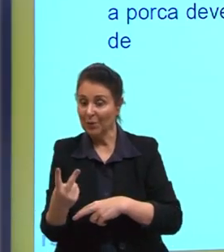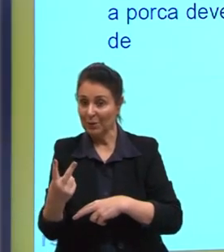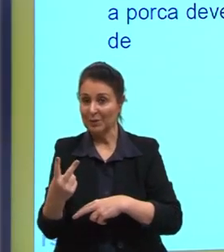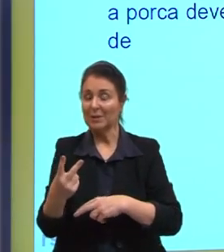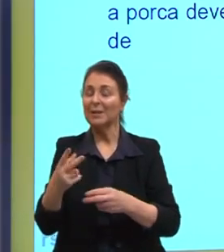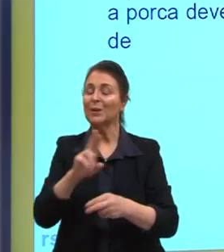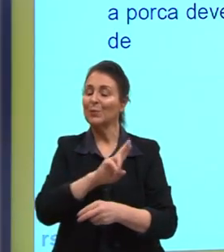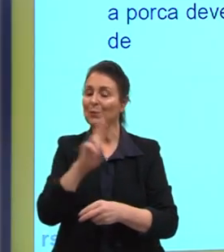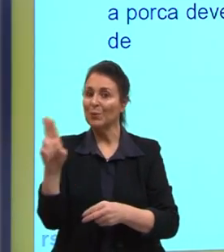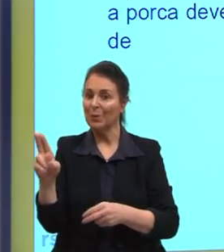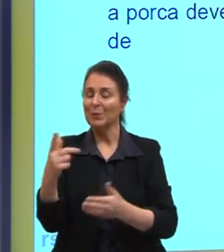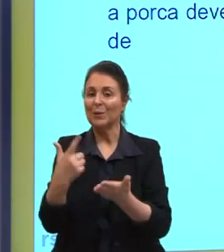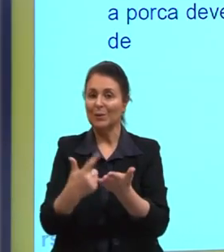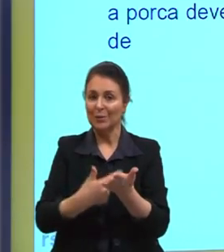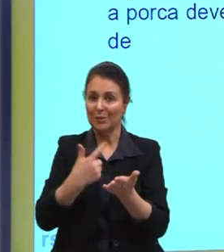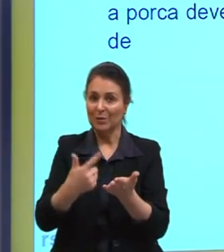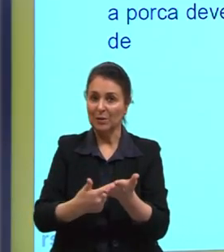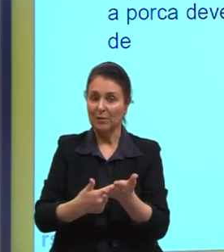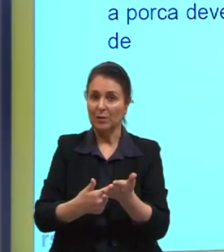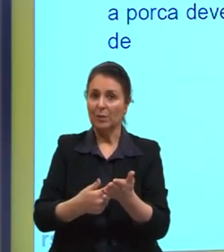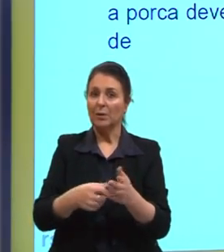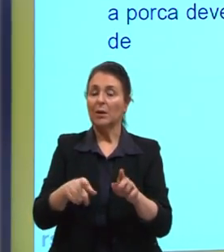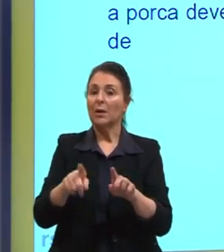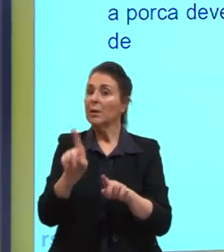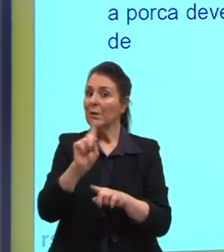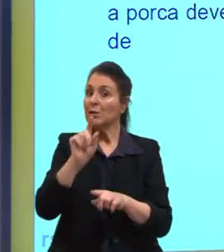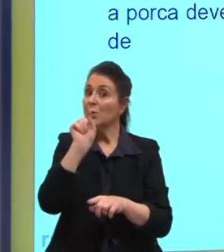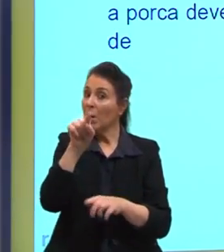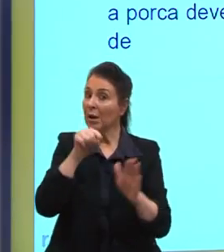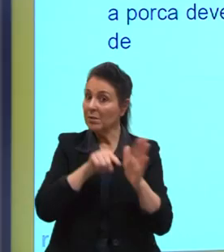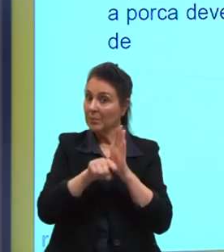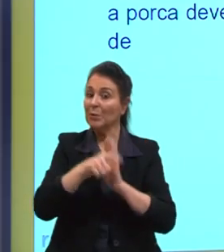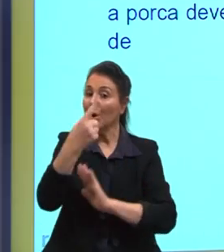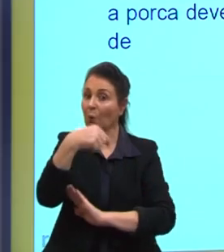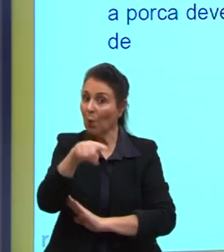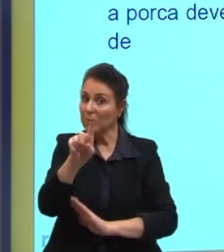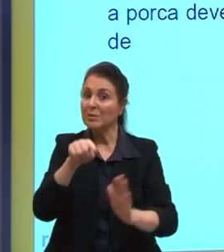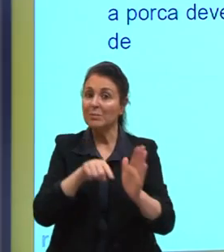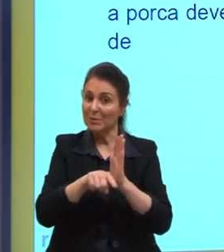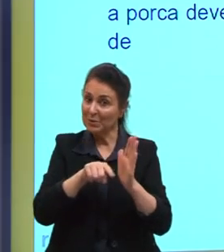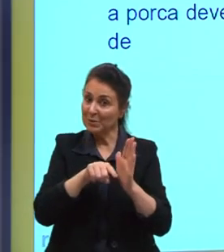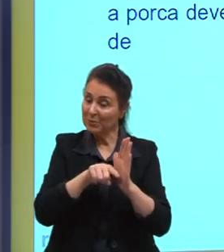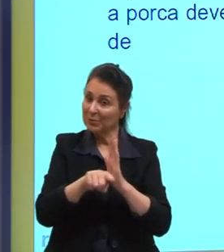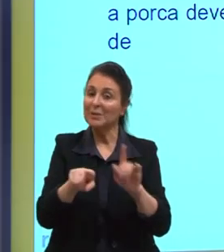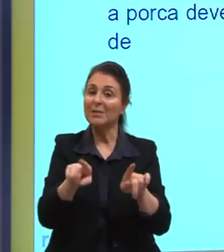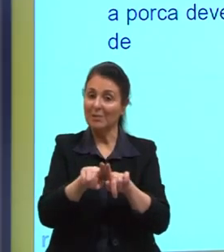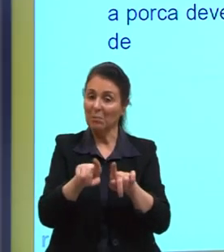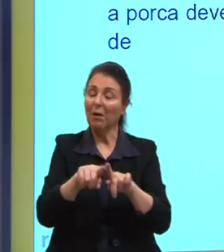do livro. E não só essa questão, outras questões também apresentam